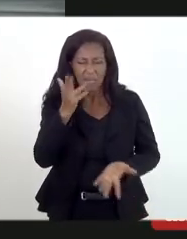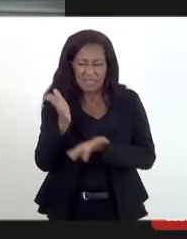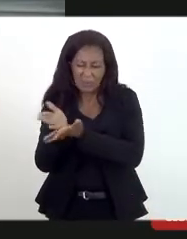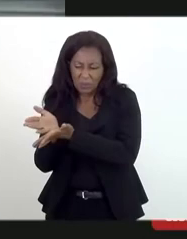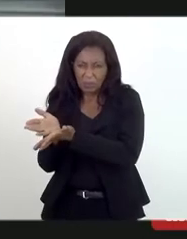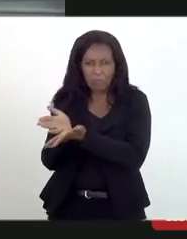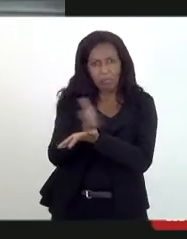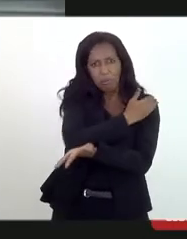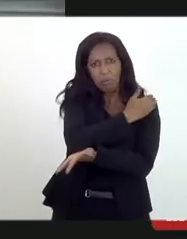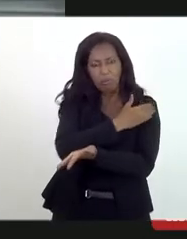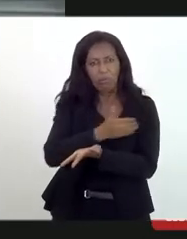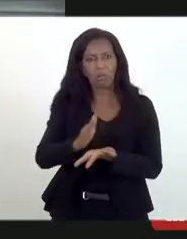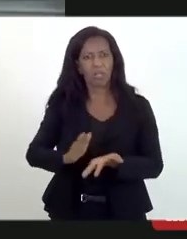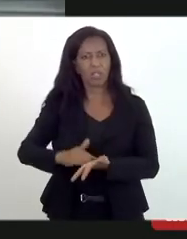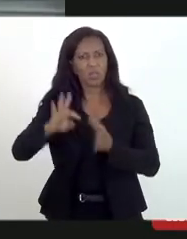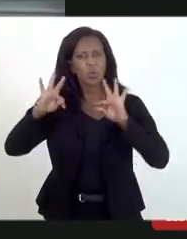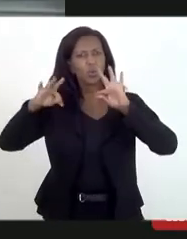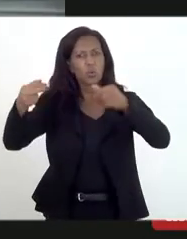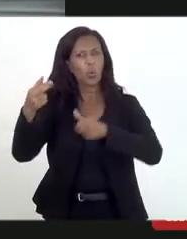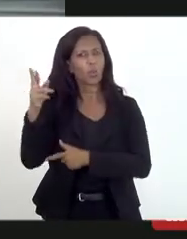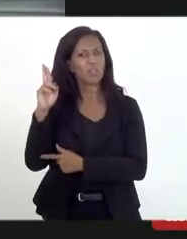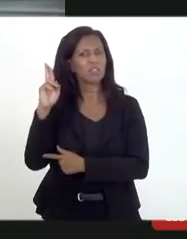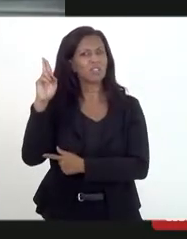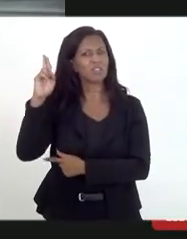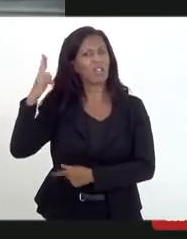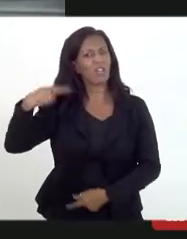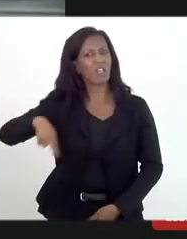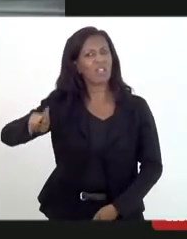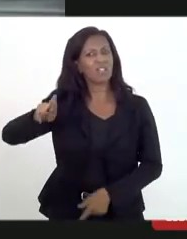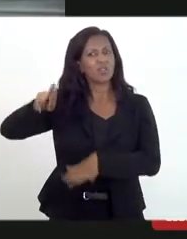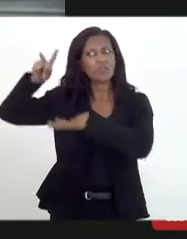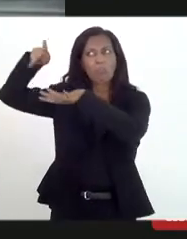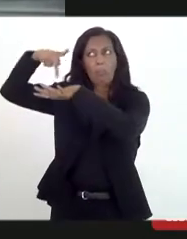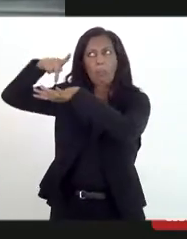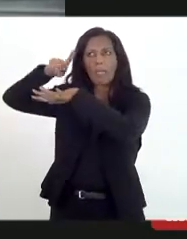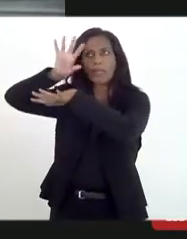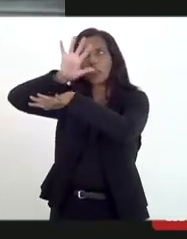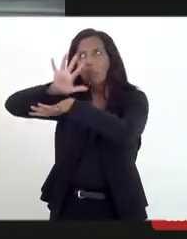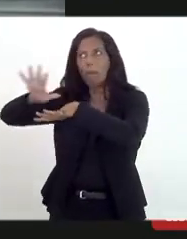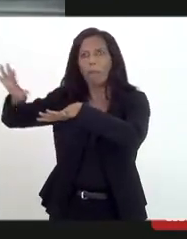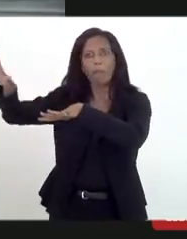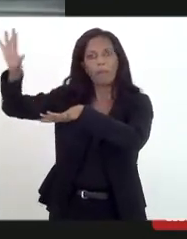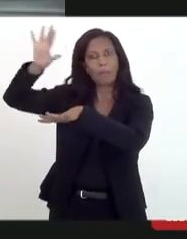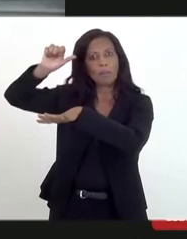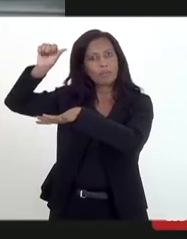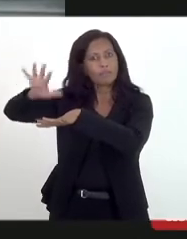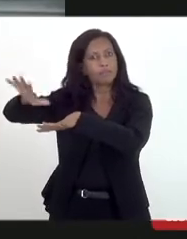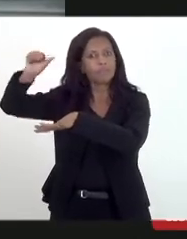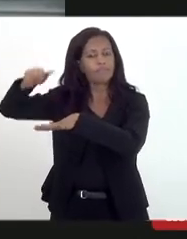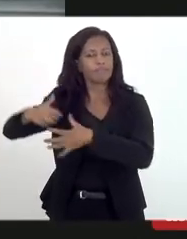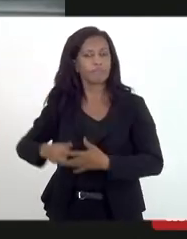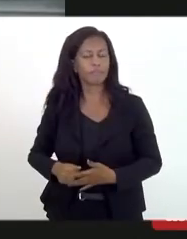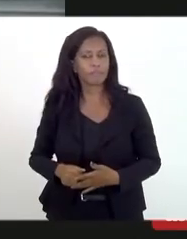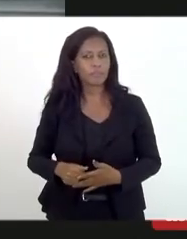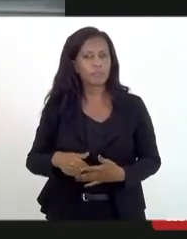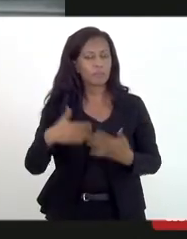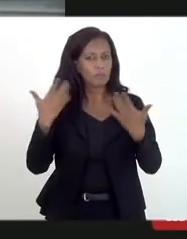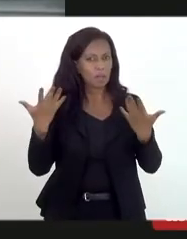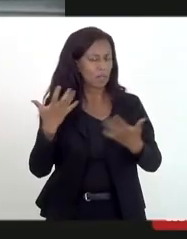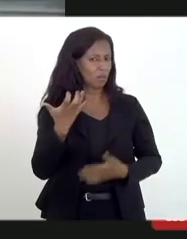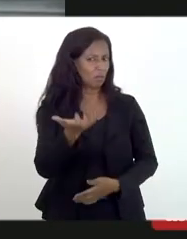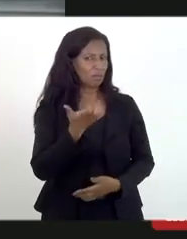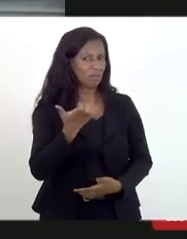todas as suas religiões vindas dos países de África. Então, aqui, ressaltar o quanto que